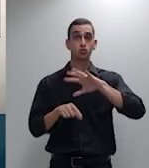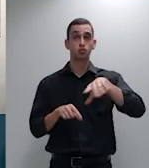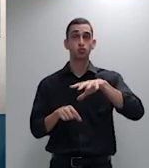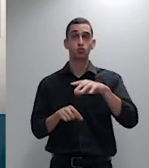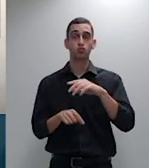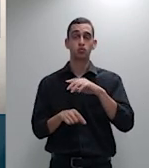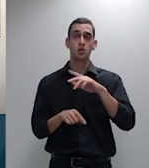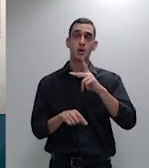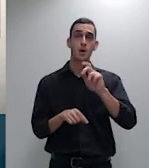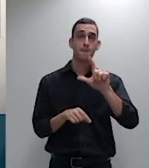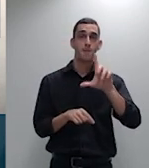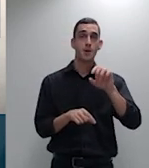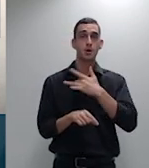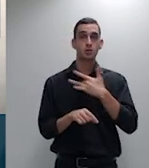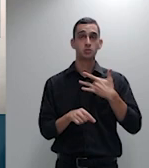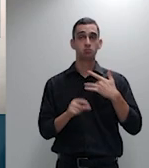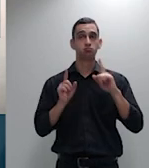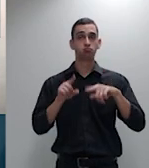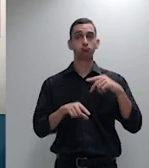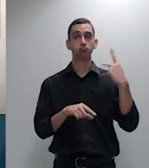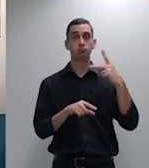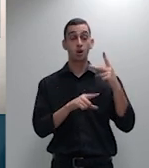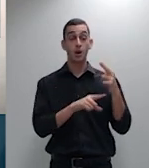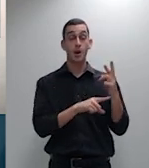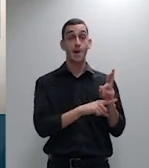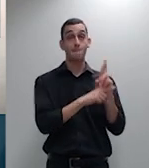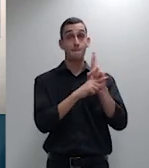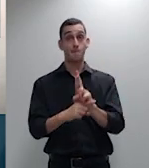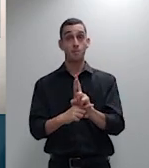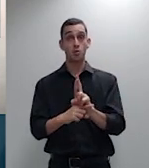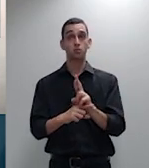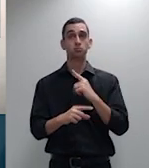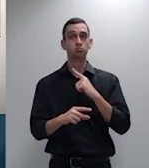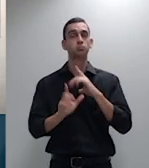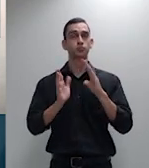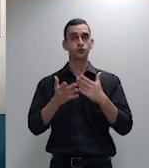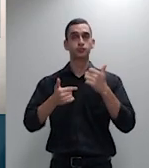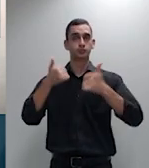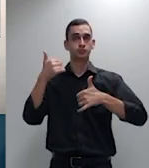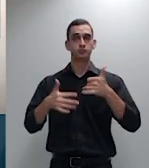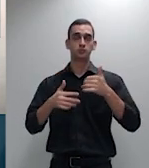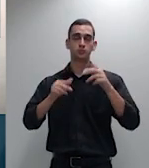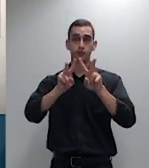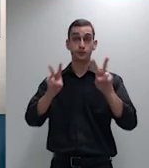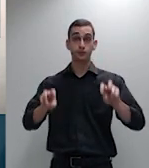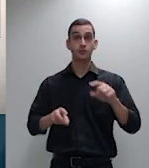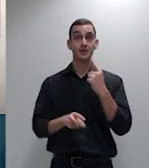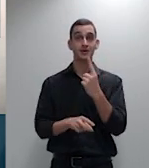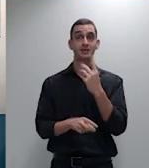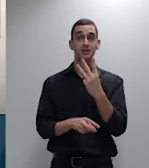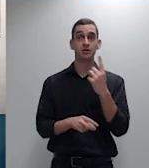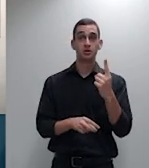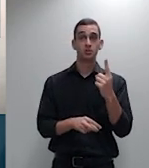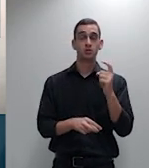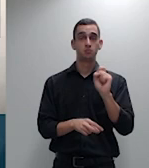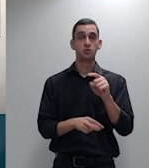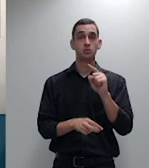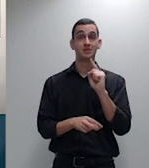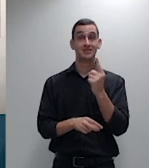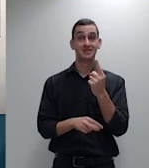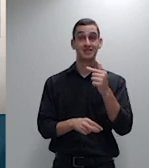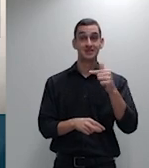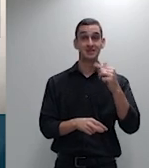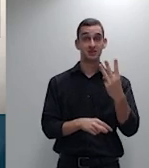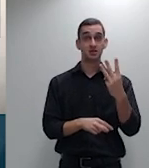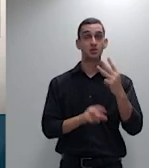o elevado percentual de 131.73 previsto no plano de saúde do RESP 1